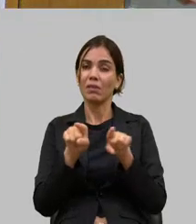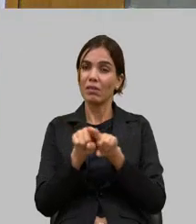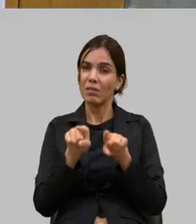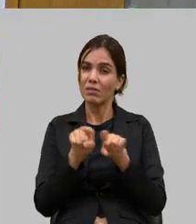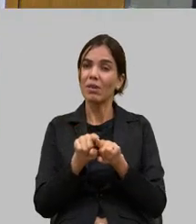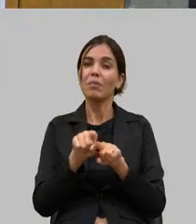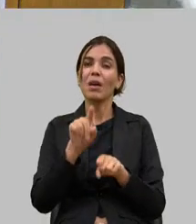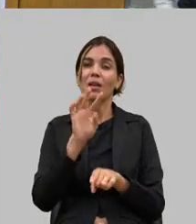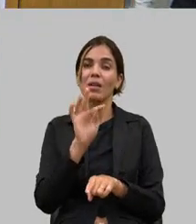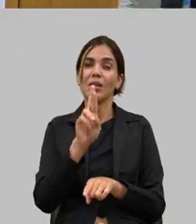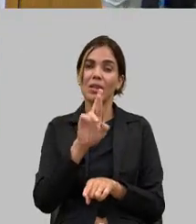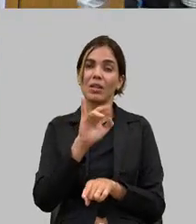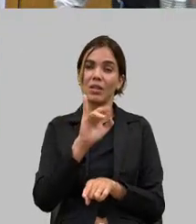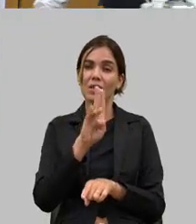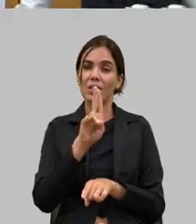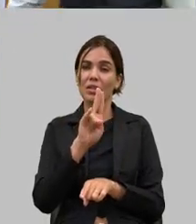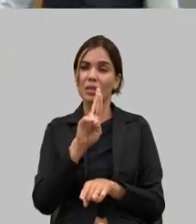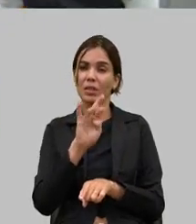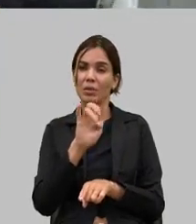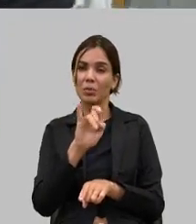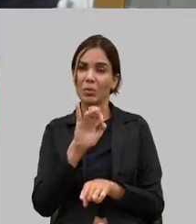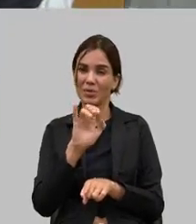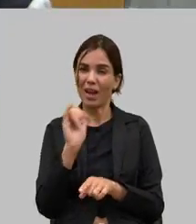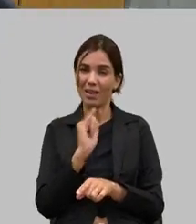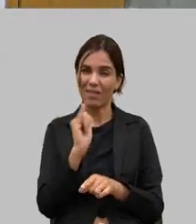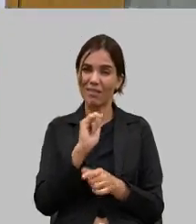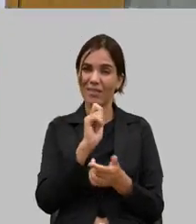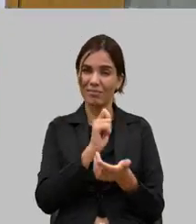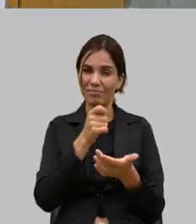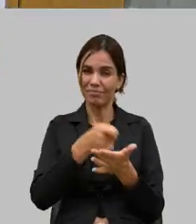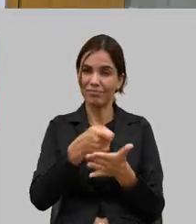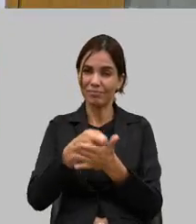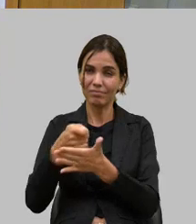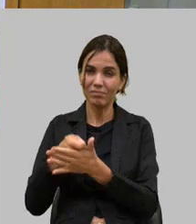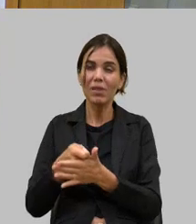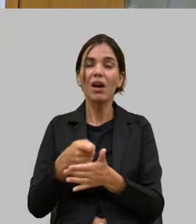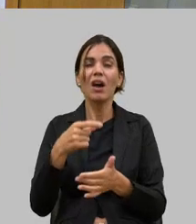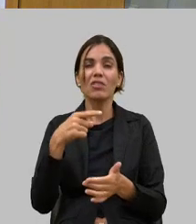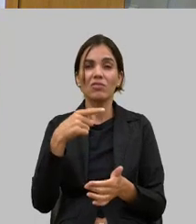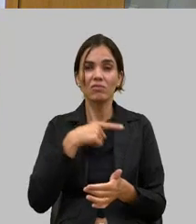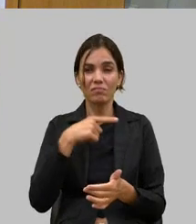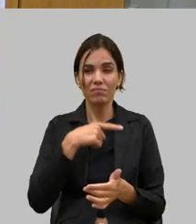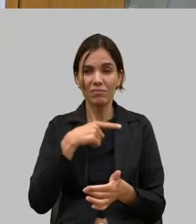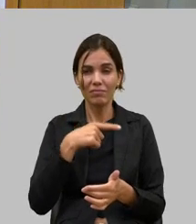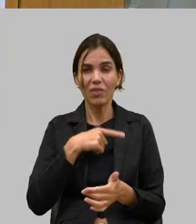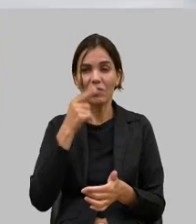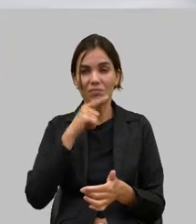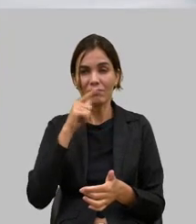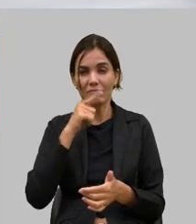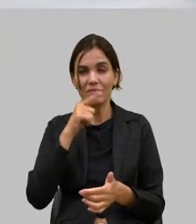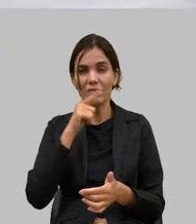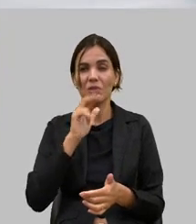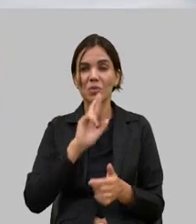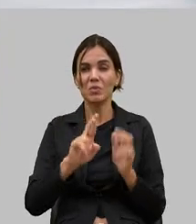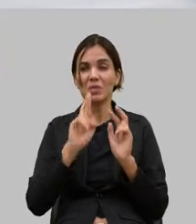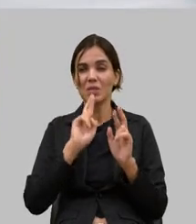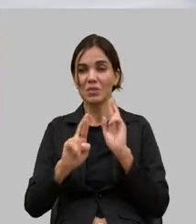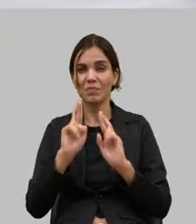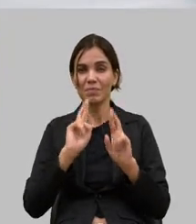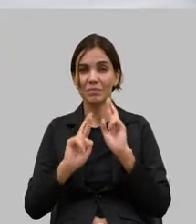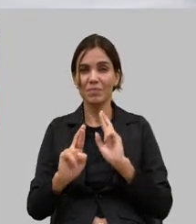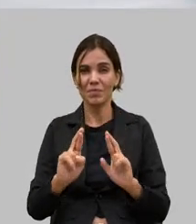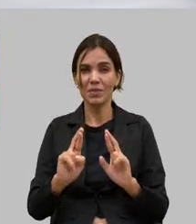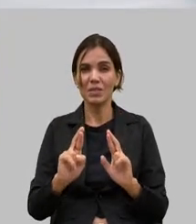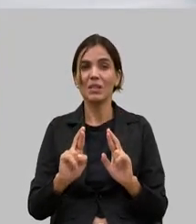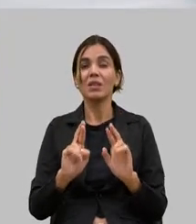conseguindo sensibilizar principalmente o governo federal das importações nós vamos ter mais resultado mas o produtor de leite certamente já pôs um pouquinho o